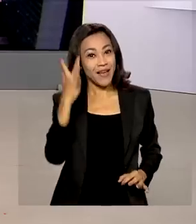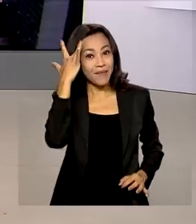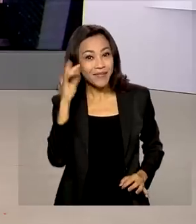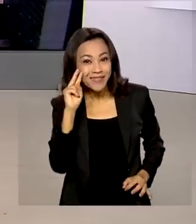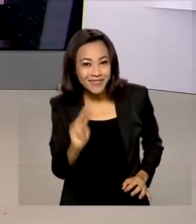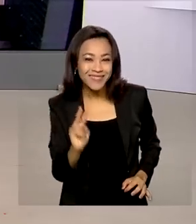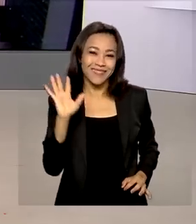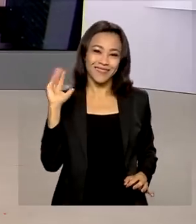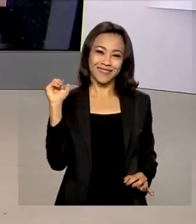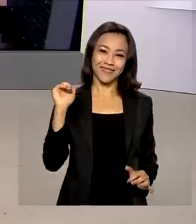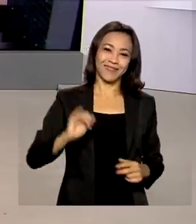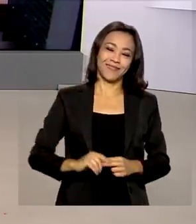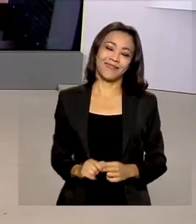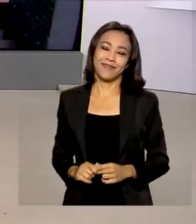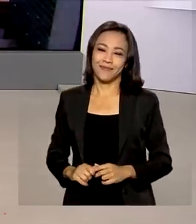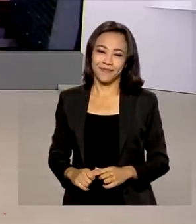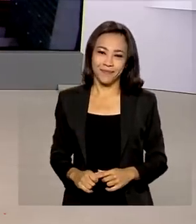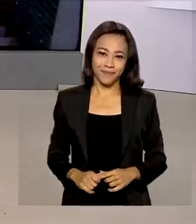amanhã. Até lá!